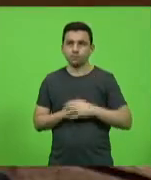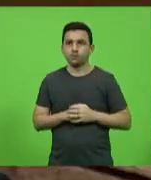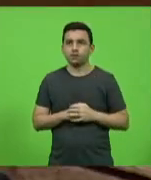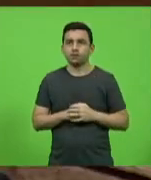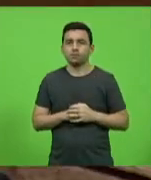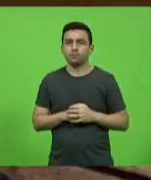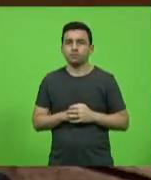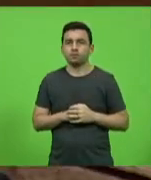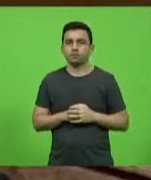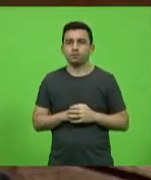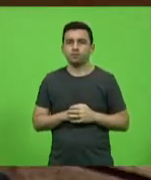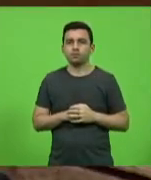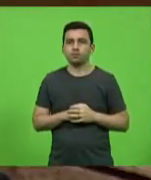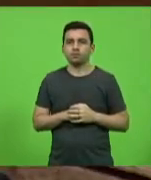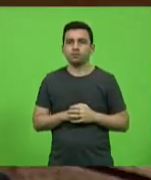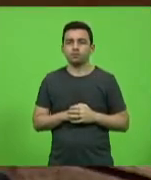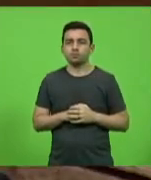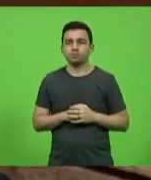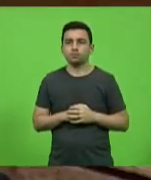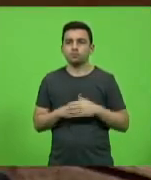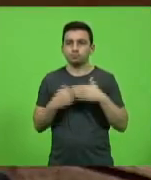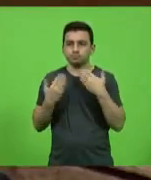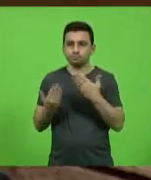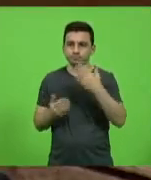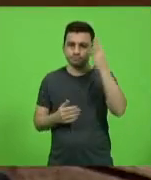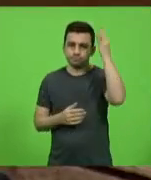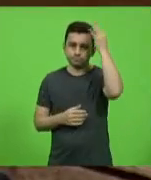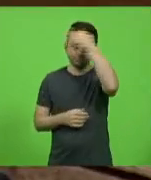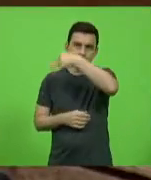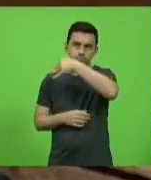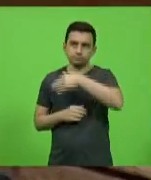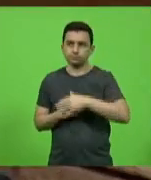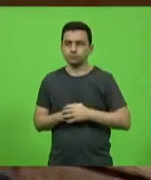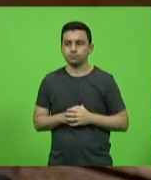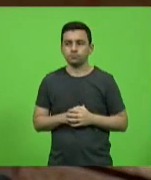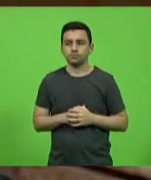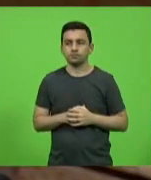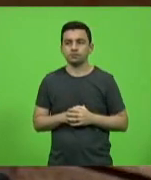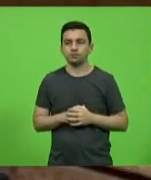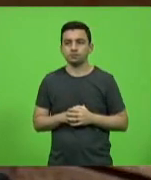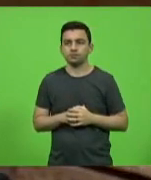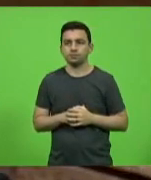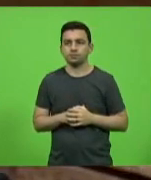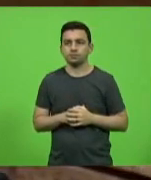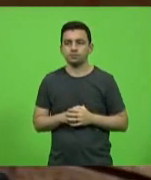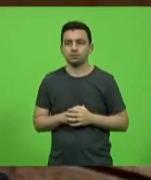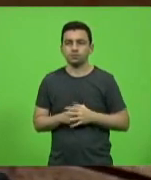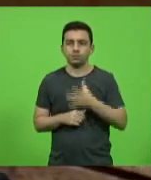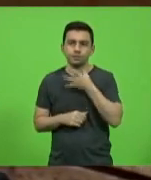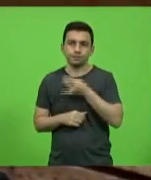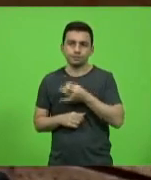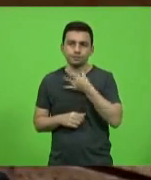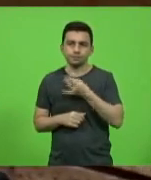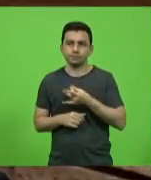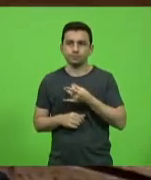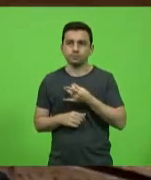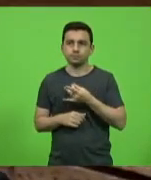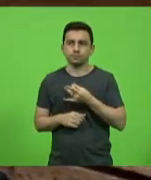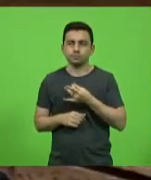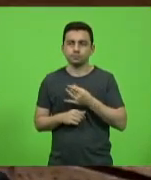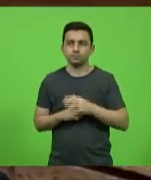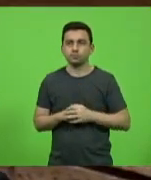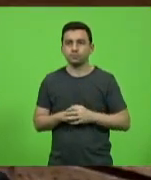Eu voto Fabiano da Luz, deputado Cobalquini, deputado Zé Milton,